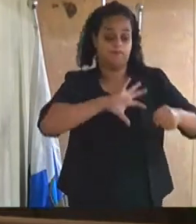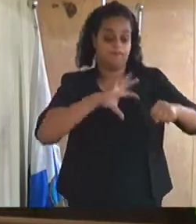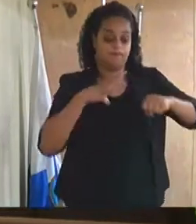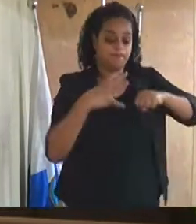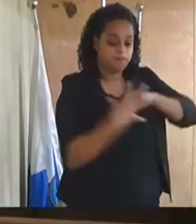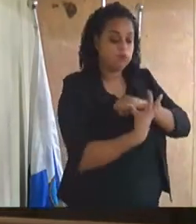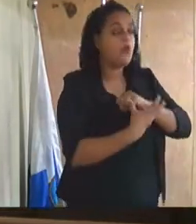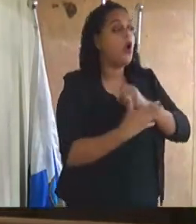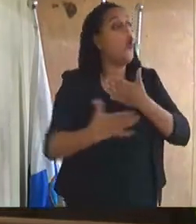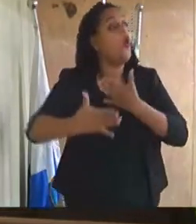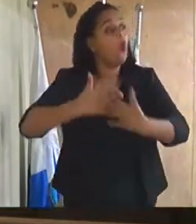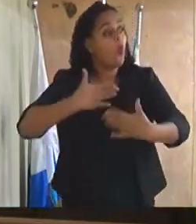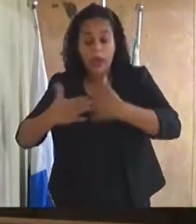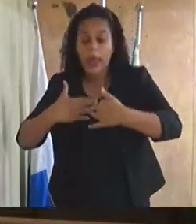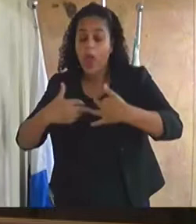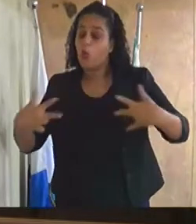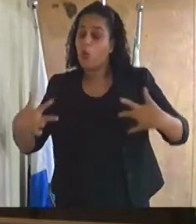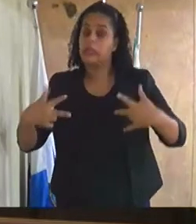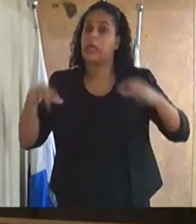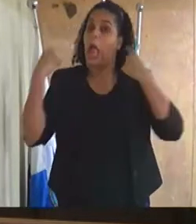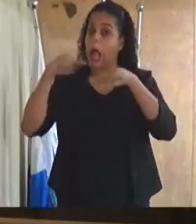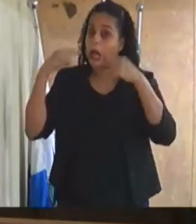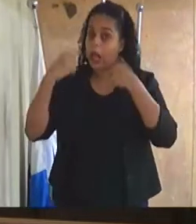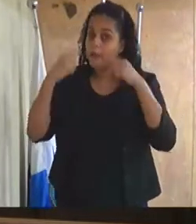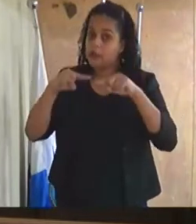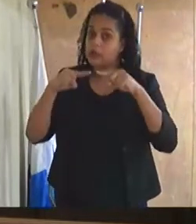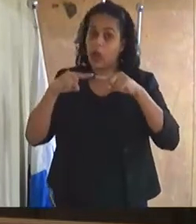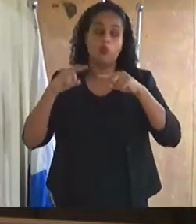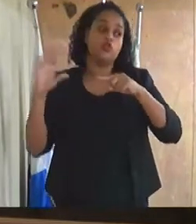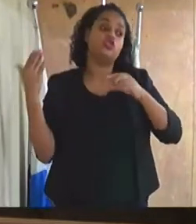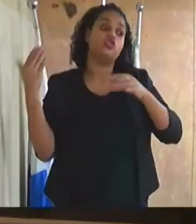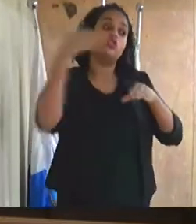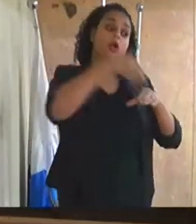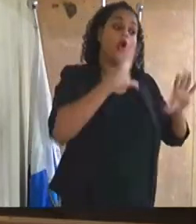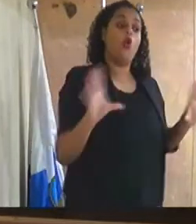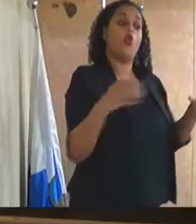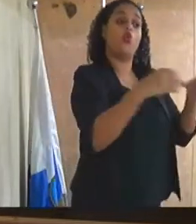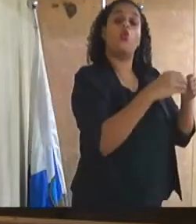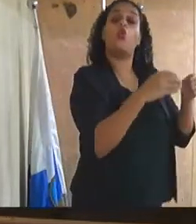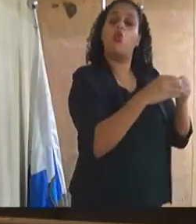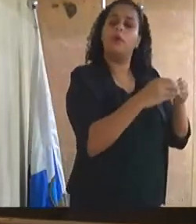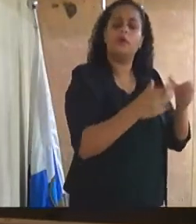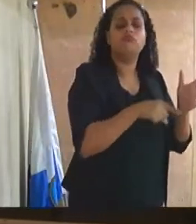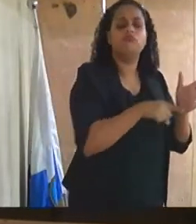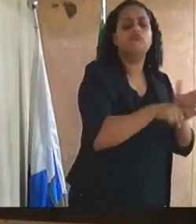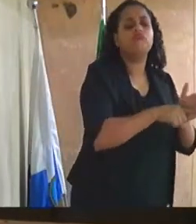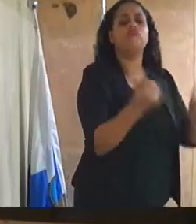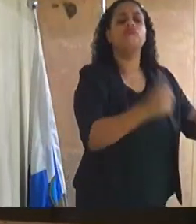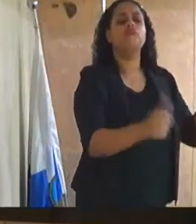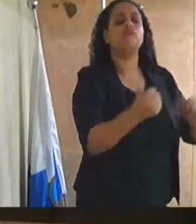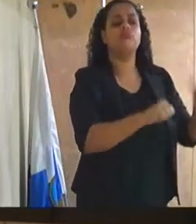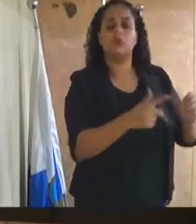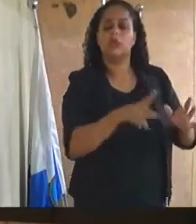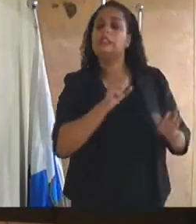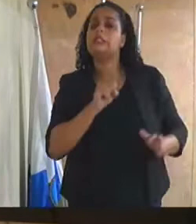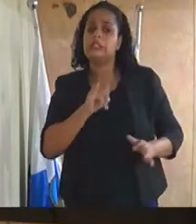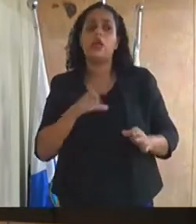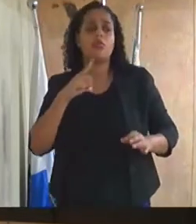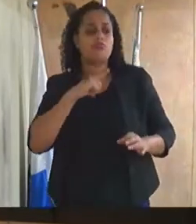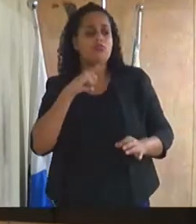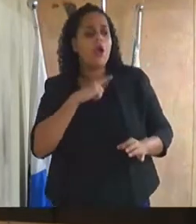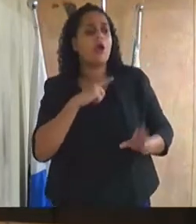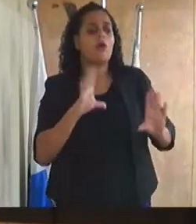acho que qualquer denúncia que chegar a essa comissão, essa comissão tem obrigação de apurar. Então, se existe uma comissão já